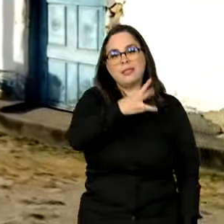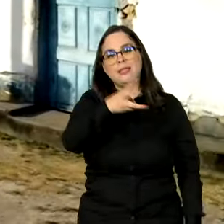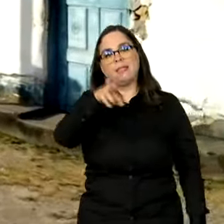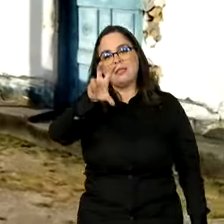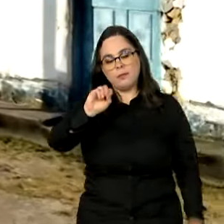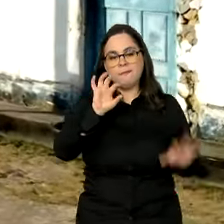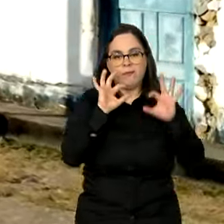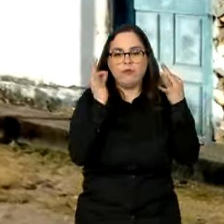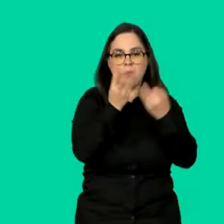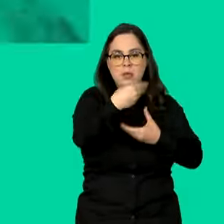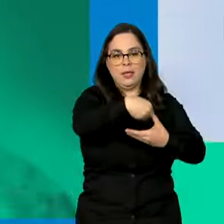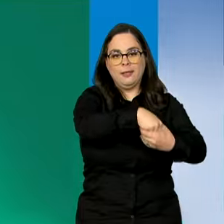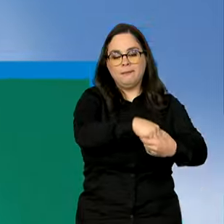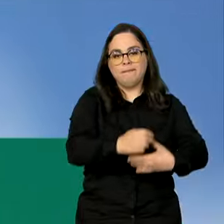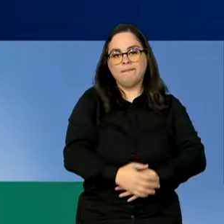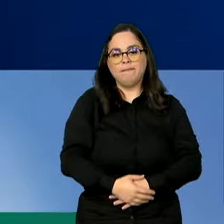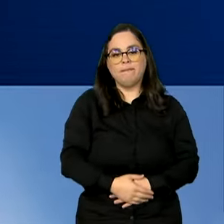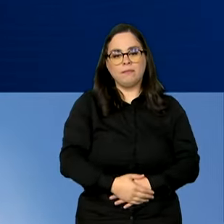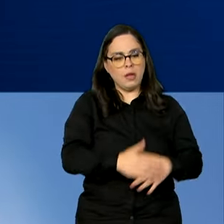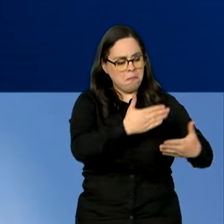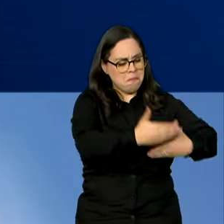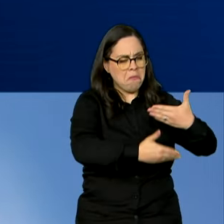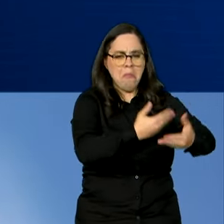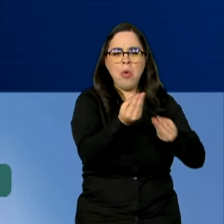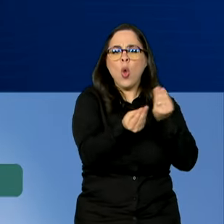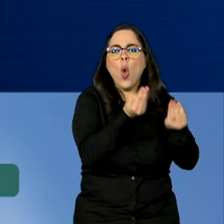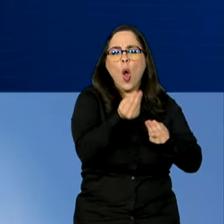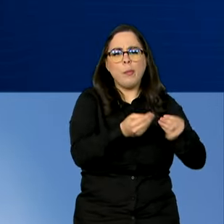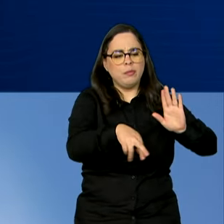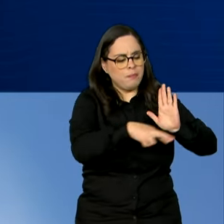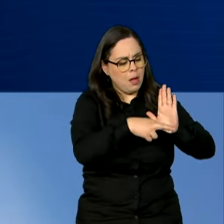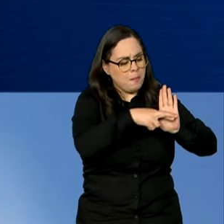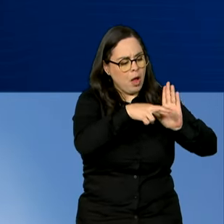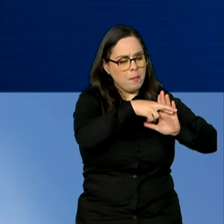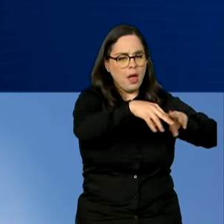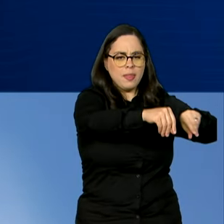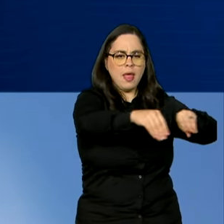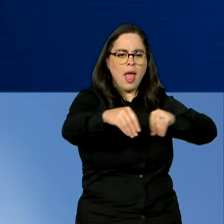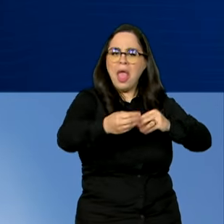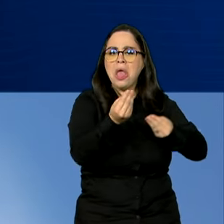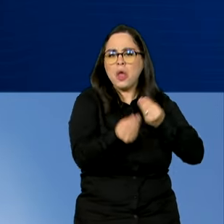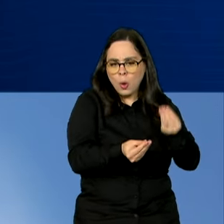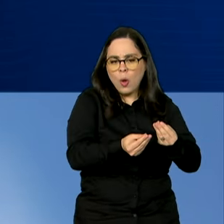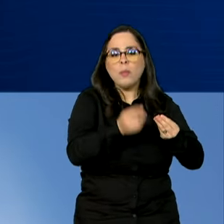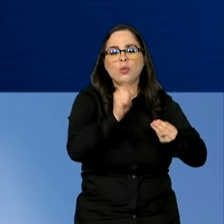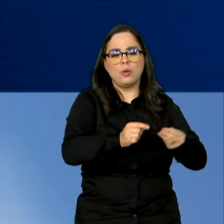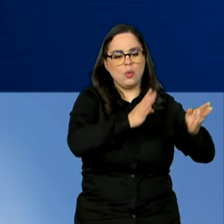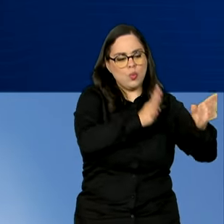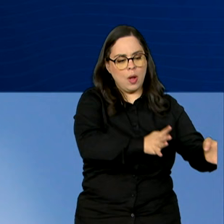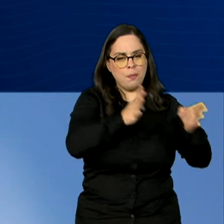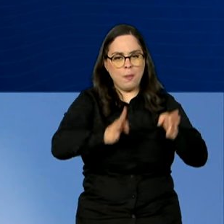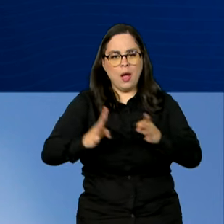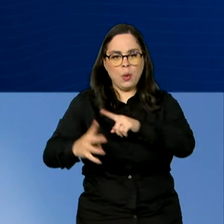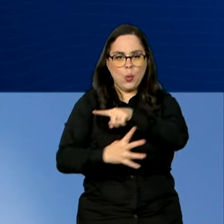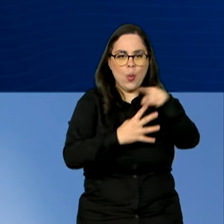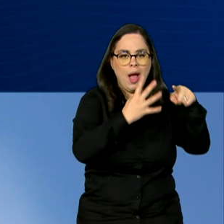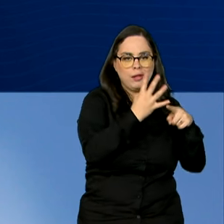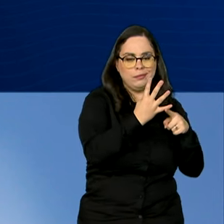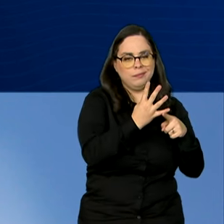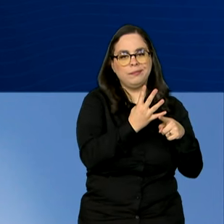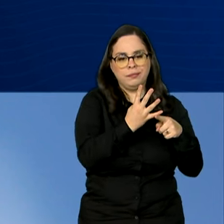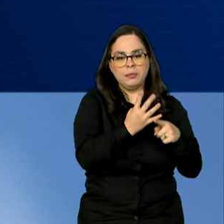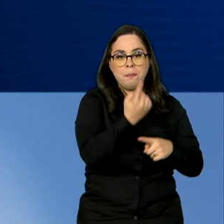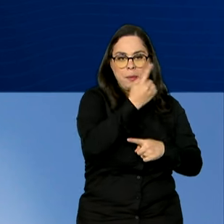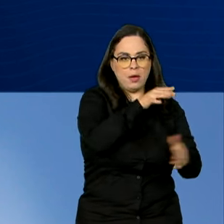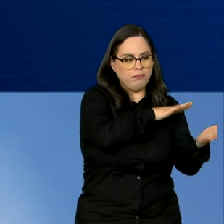famílias. O processo de regularização quilombola é composto por quatro grandes fases. A